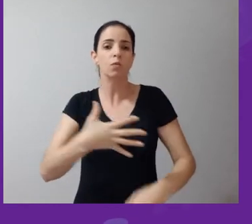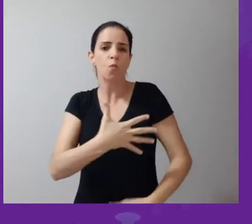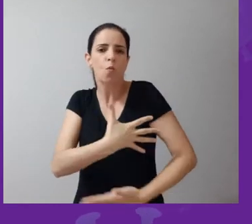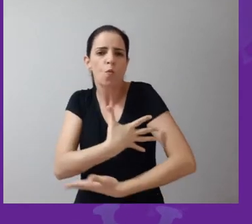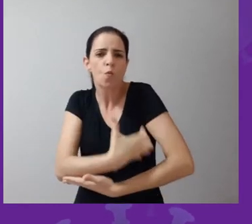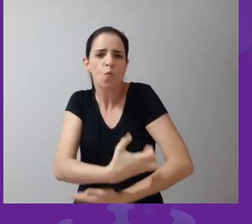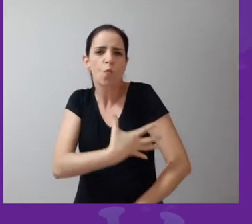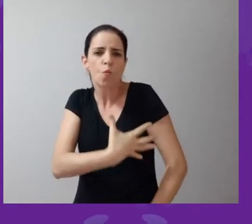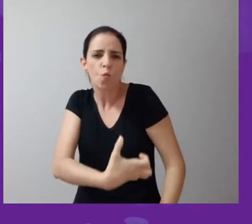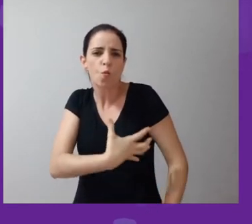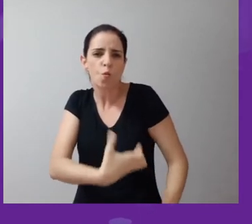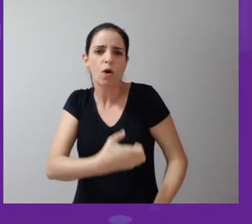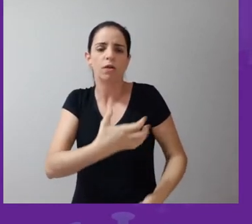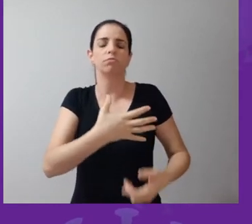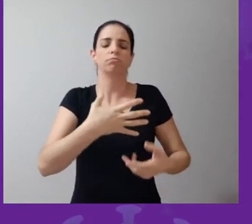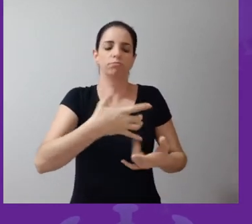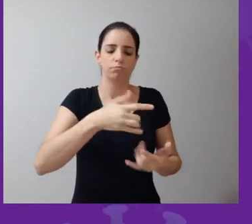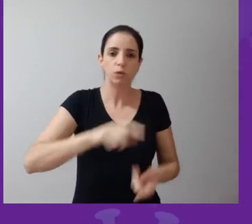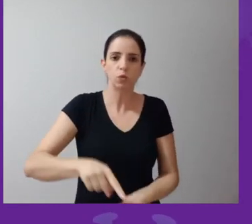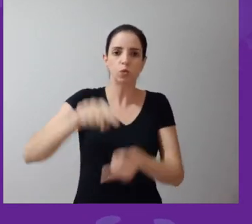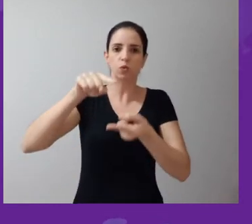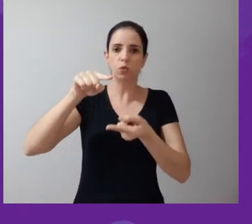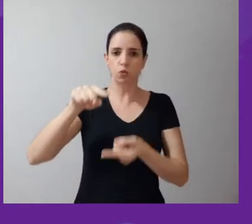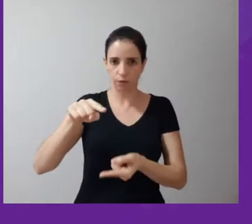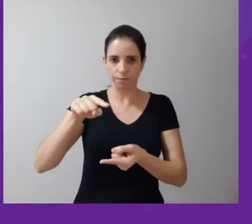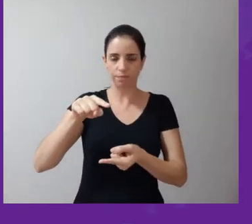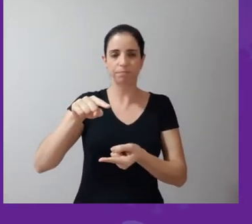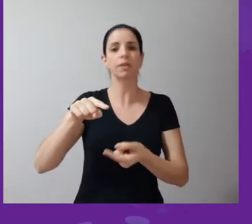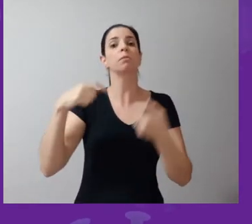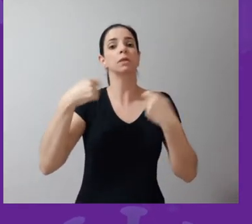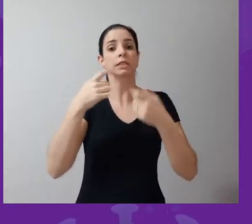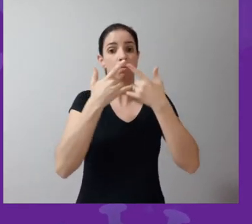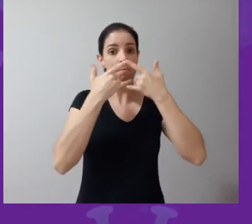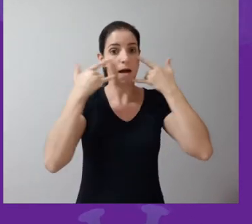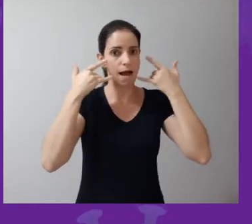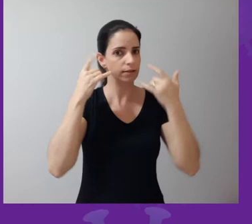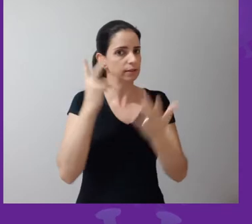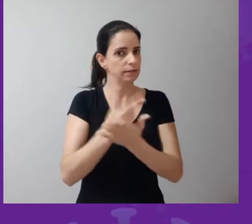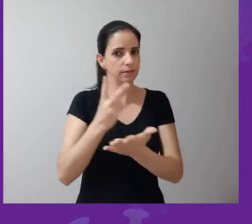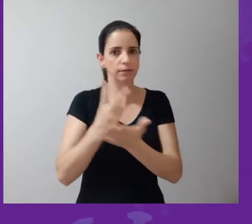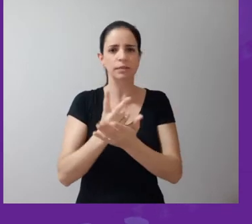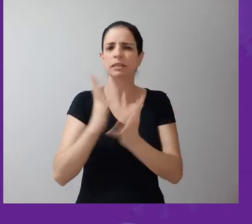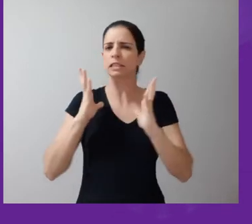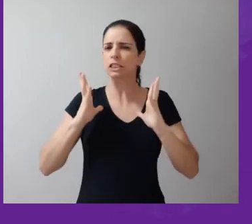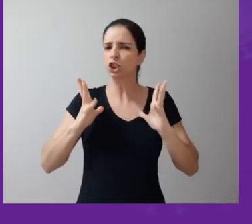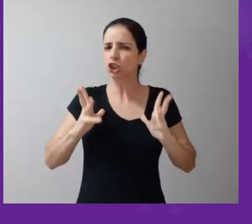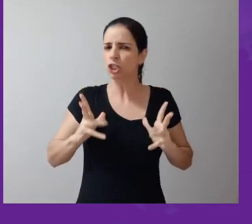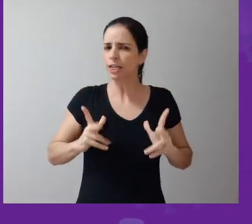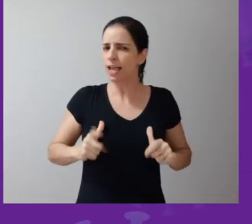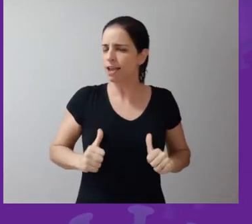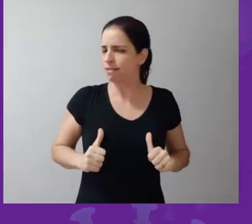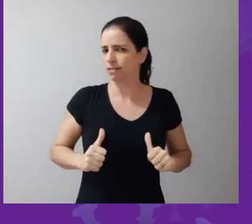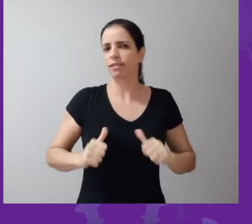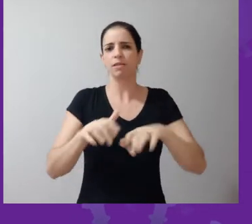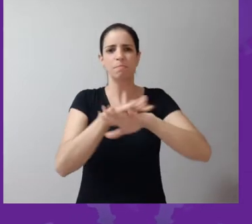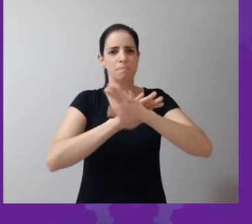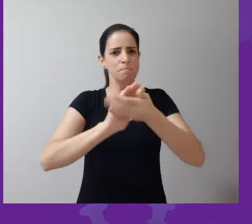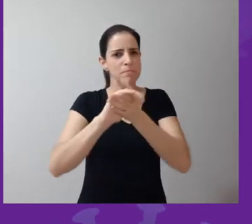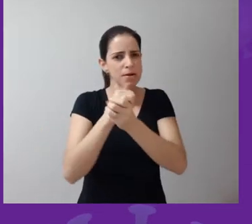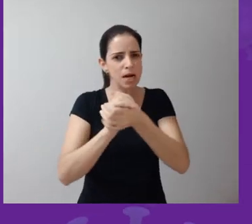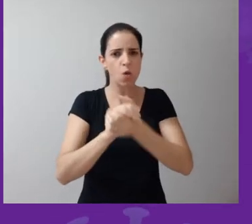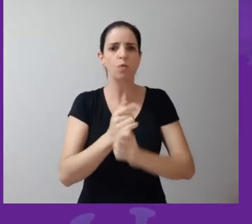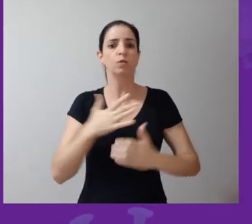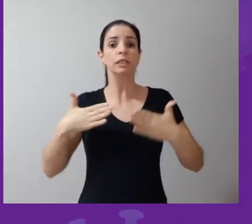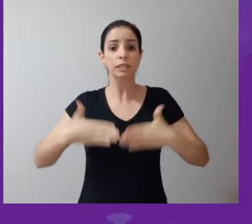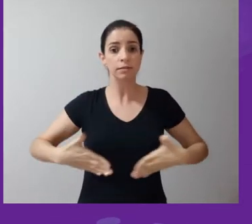a criança. Então, como é que ela faz? Ela usa a máscara o tempo todo, higiene rigorosa das mãos, higiene rigorosa do seio,